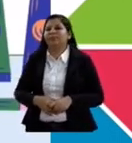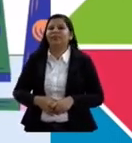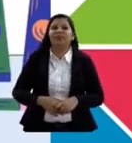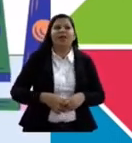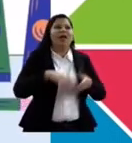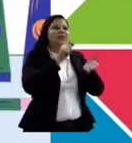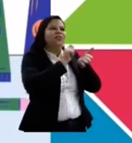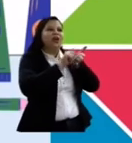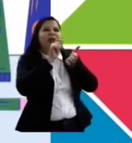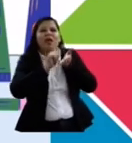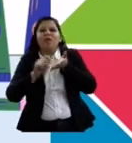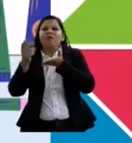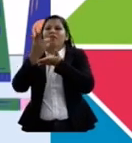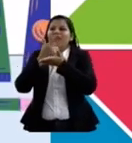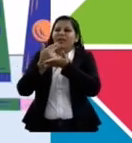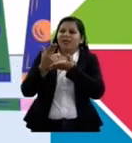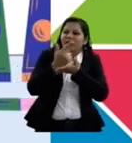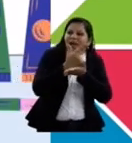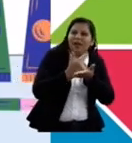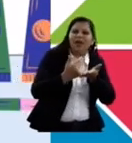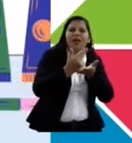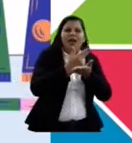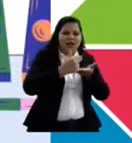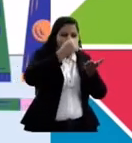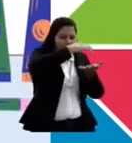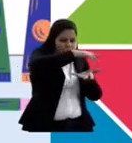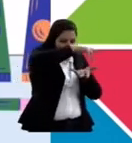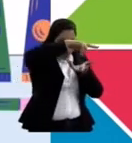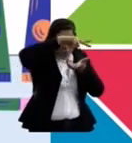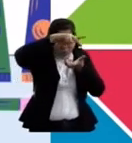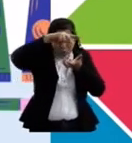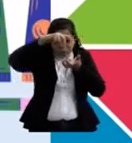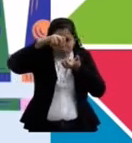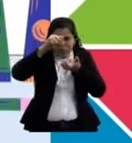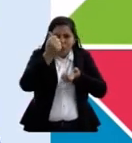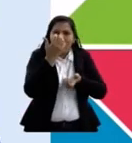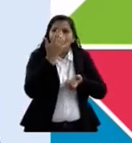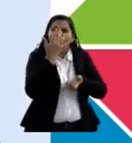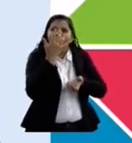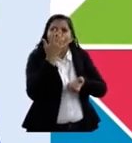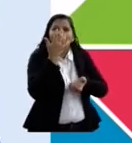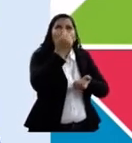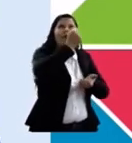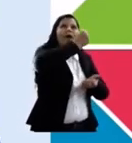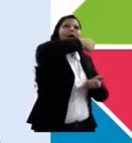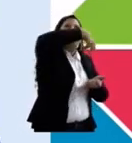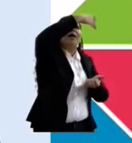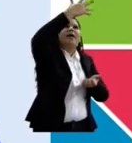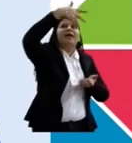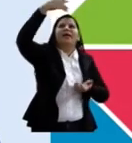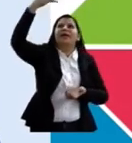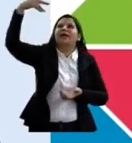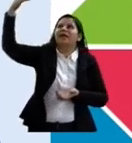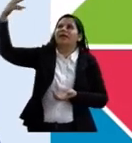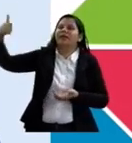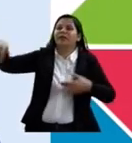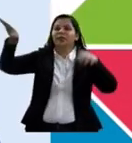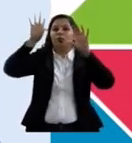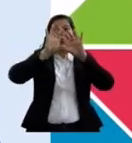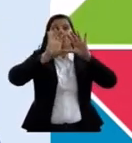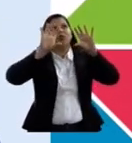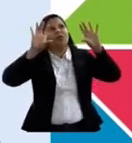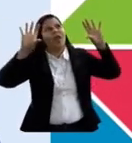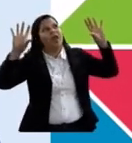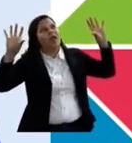desenho, contudo entendendo, um acuíri vai nascer. Observe a nova e tudo,